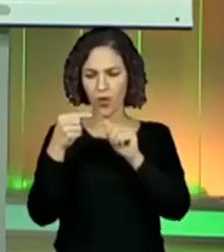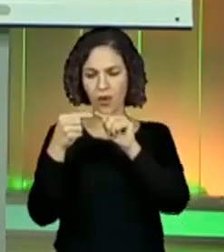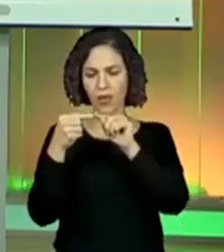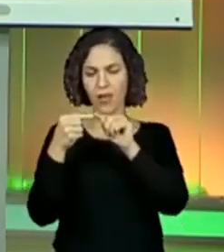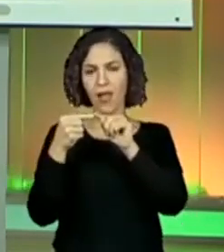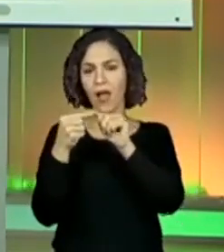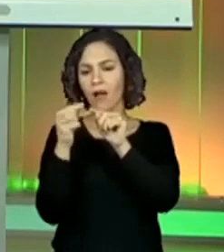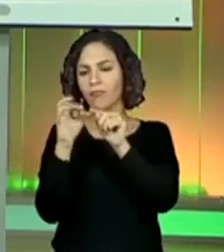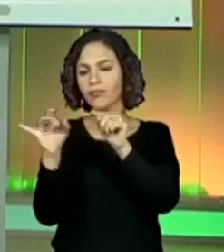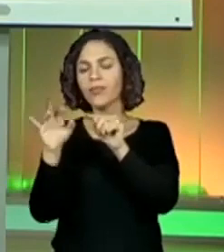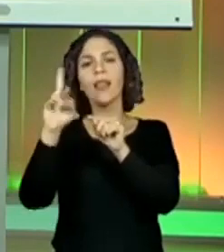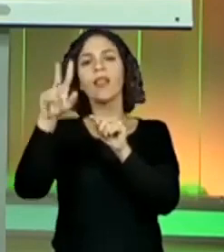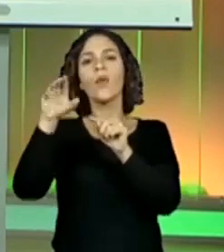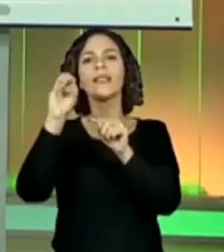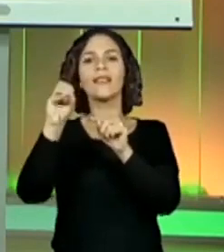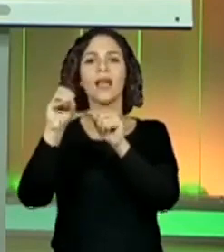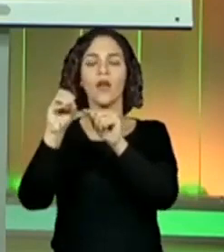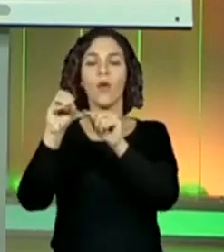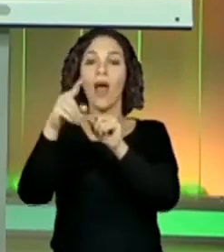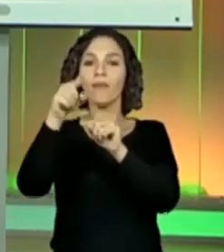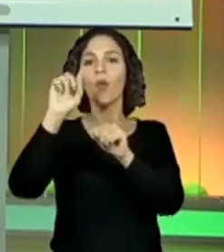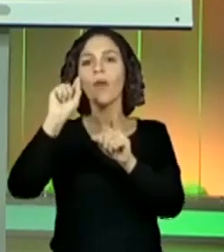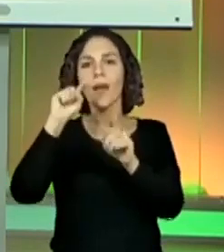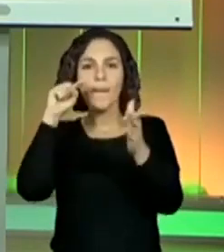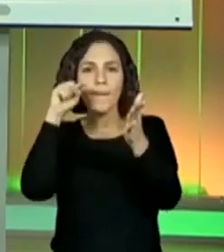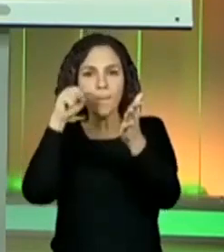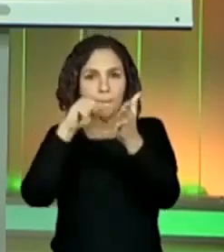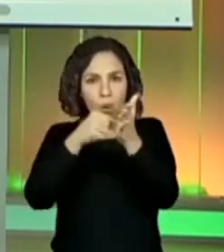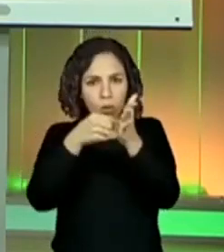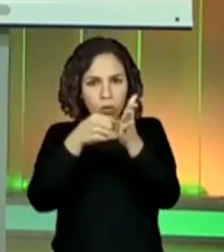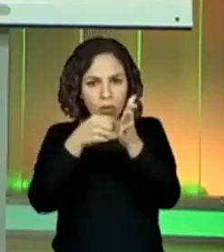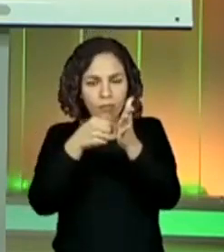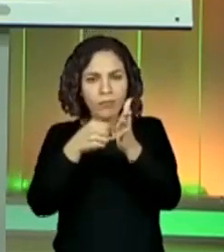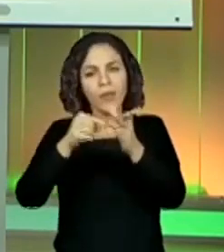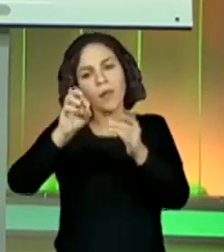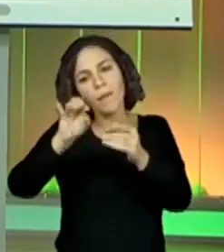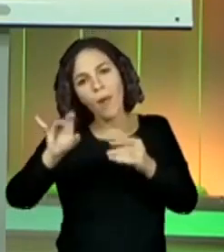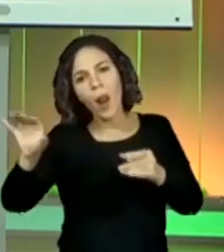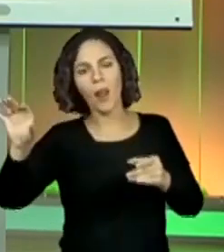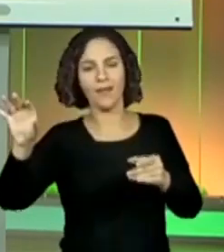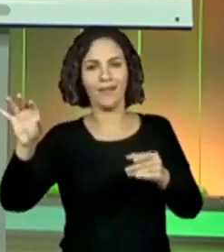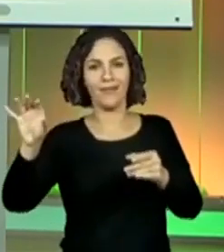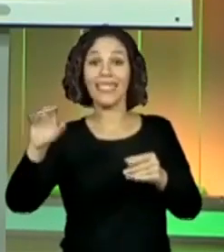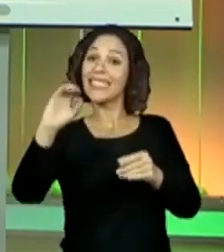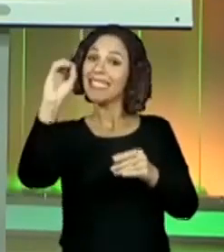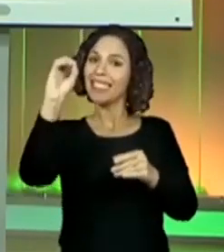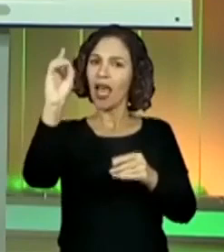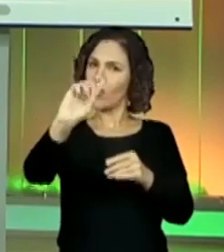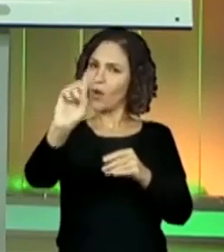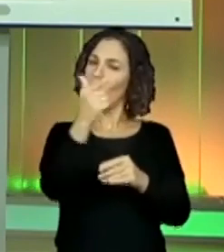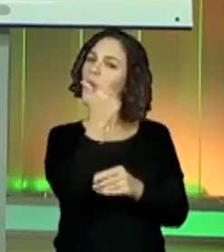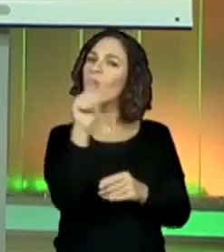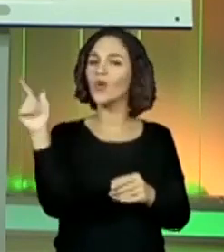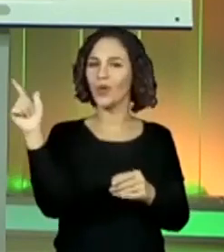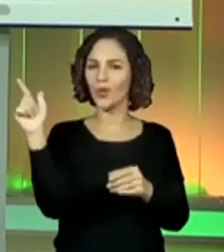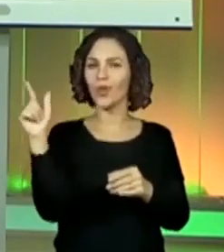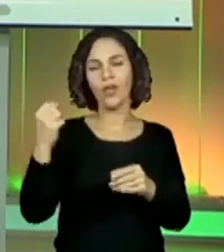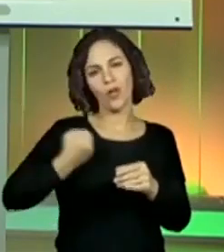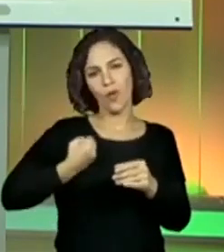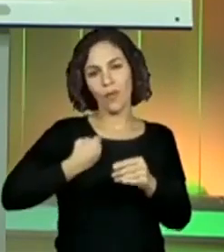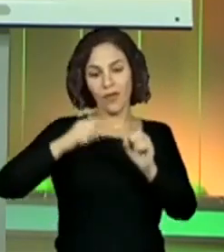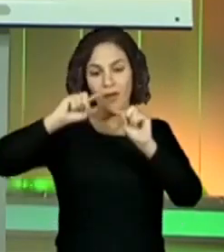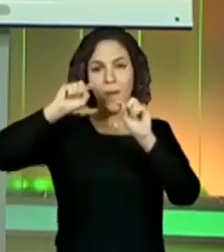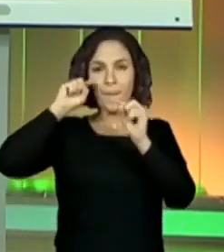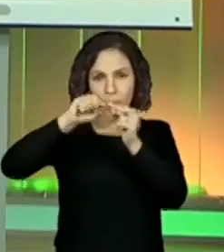aperta aquele pontinho que vai significar a vírgula e coloca os numerozinhos que fica depois da vírgula e que vai dar tudo certo. Tá acompanhando? Tá